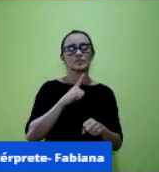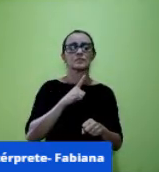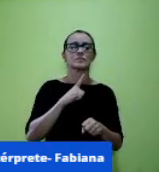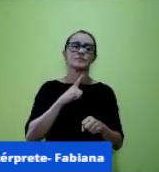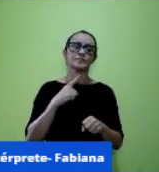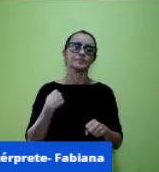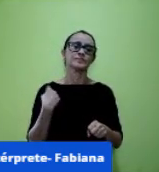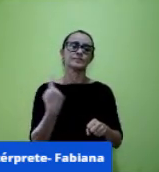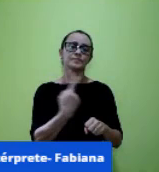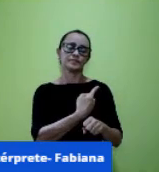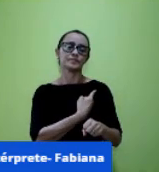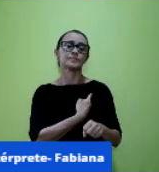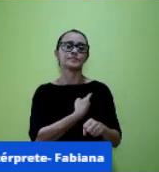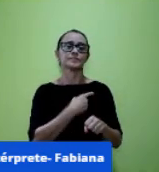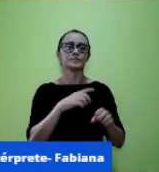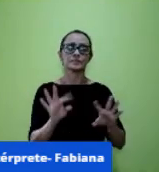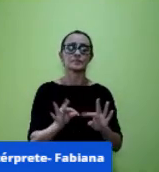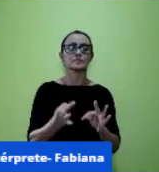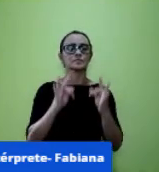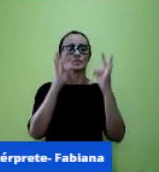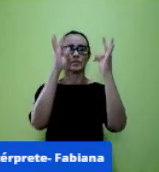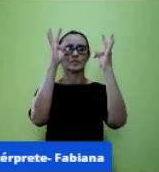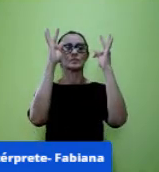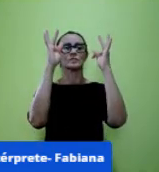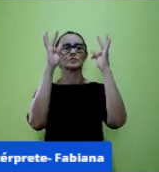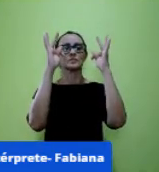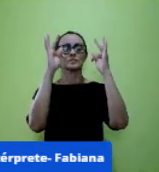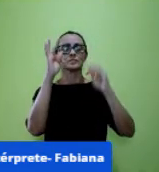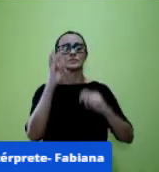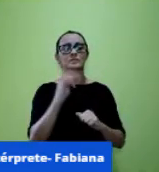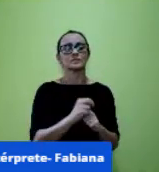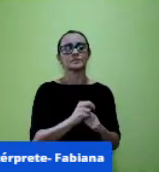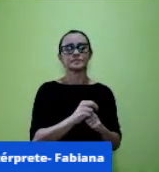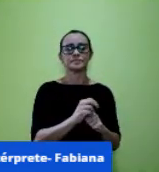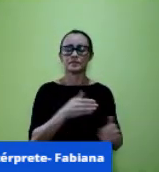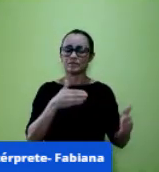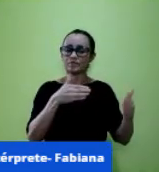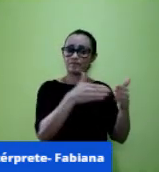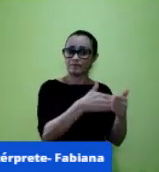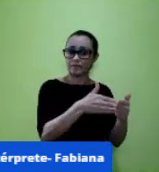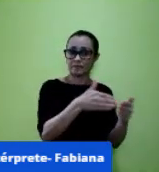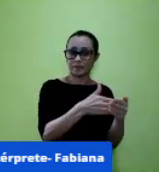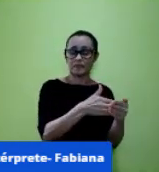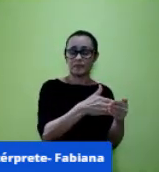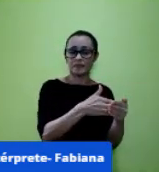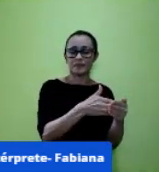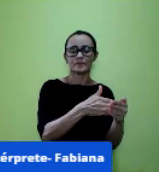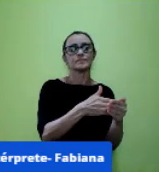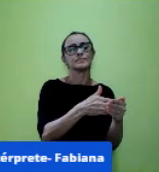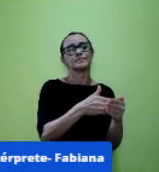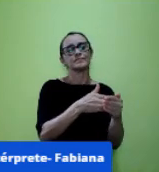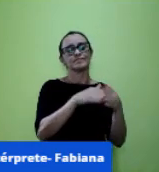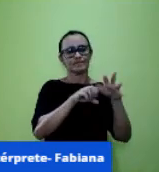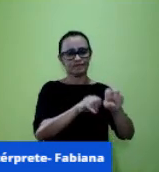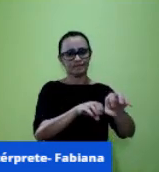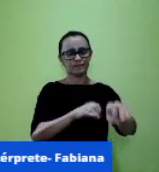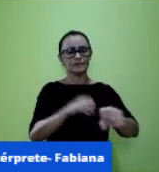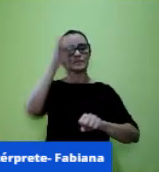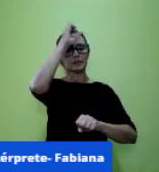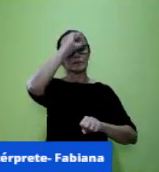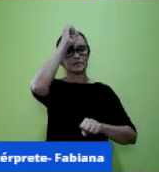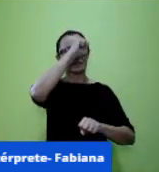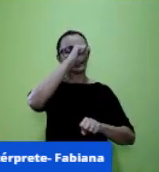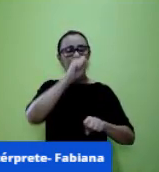que a tecnologia ela não seja um empecilho para o processo de ensino e aprendizagem que ela seja uma